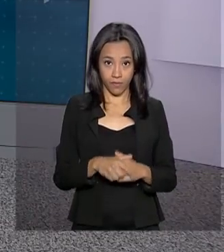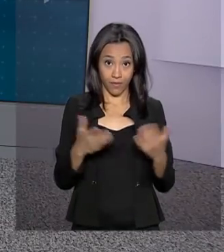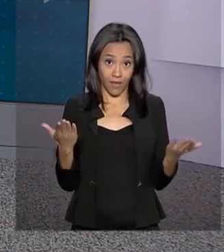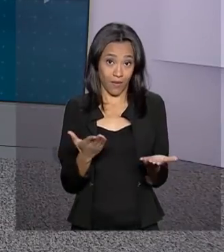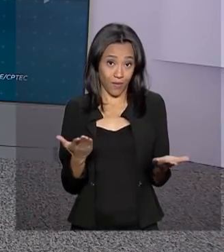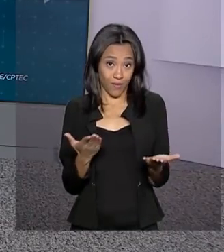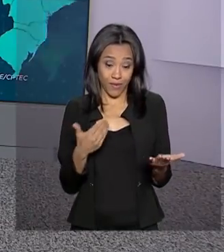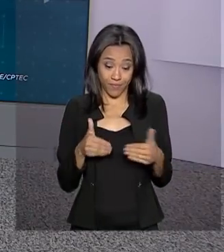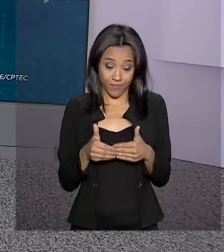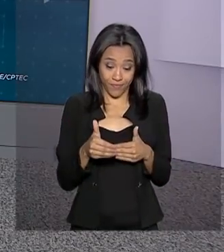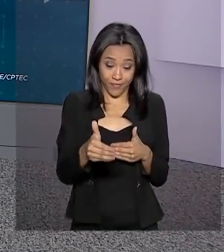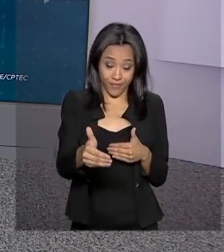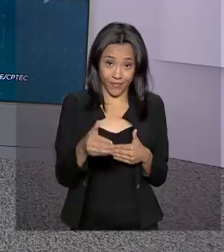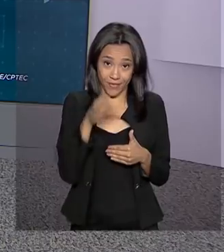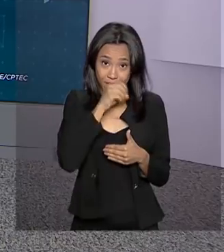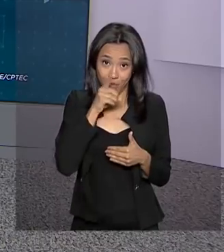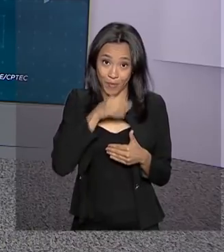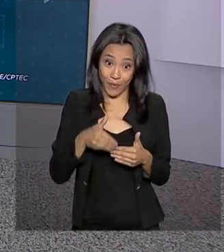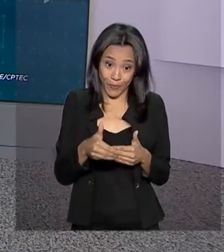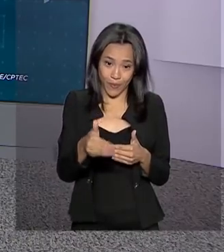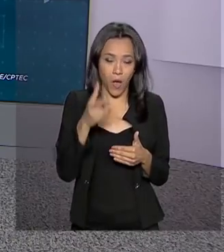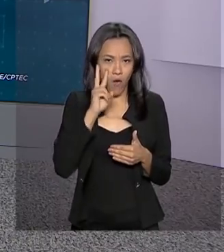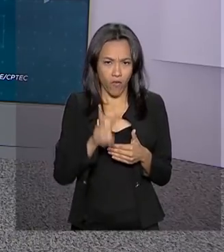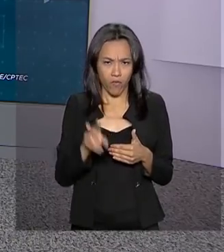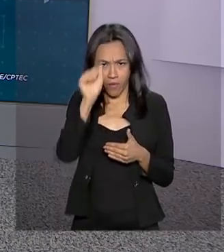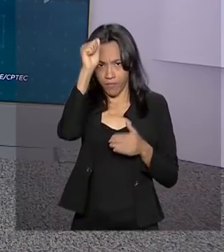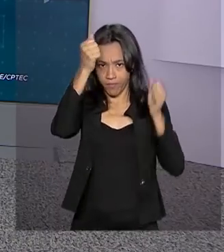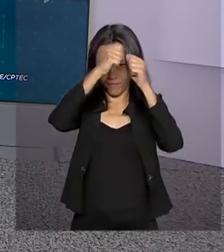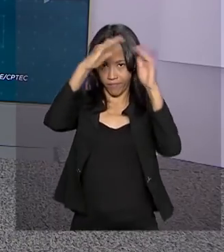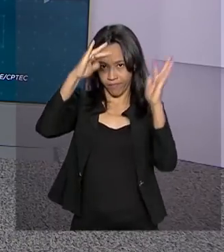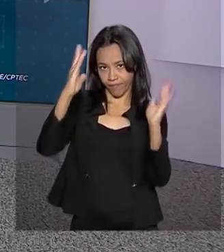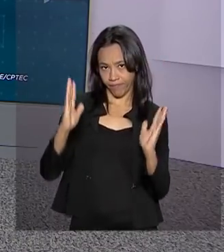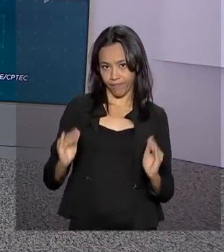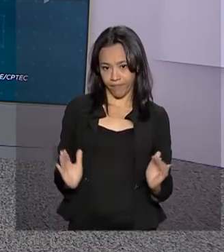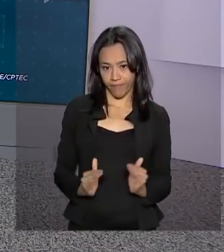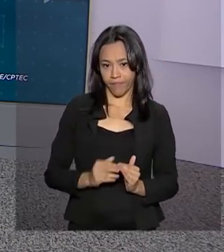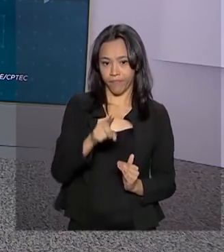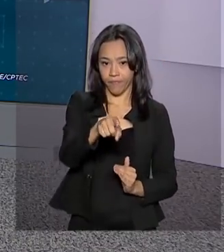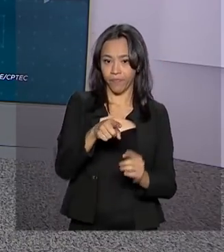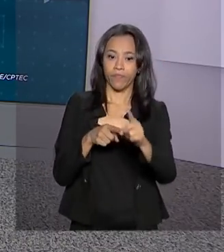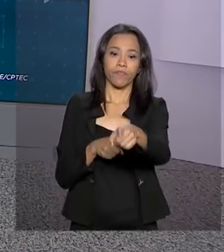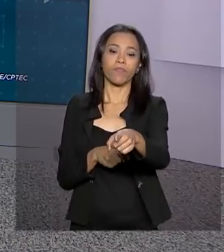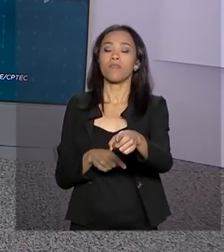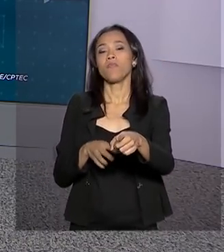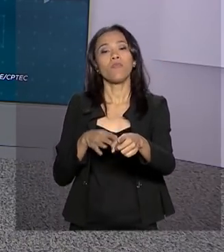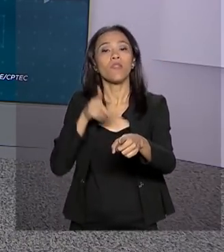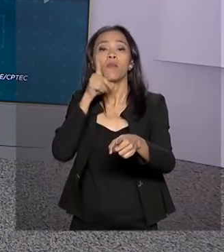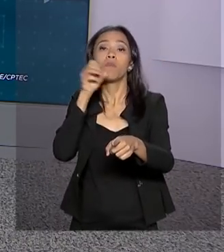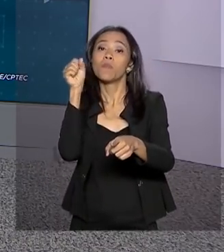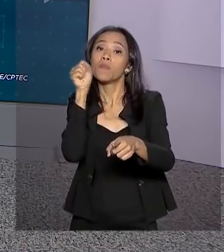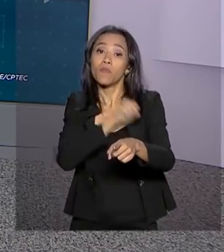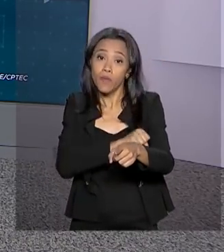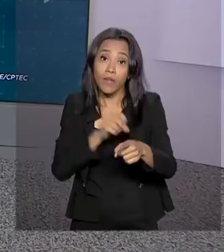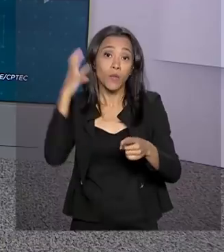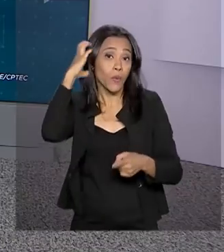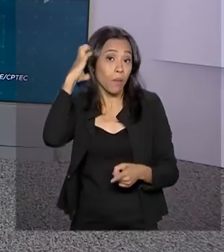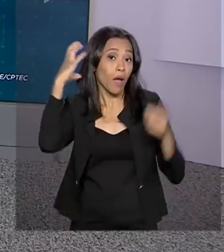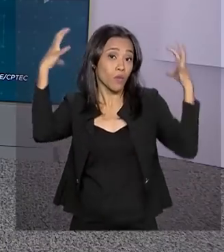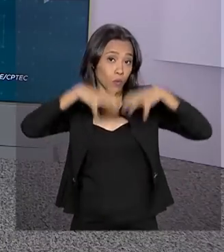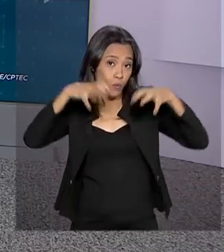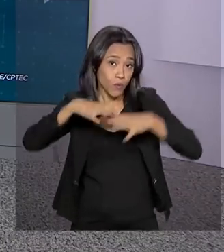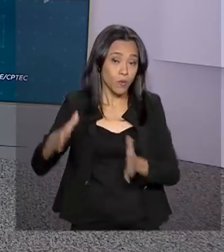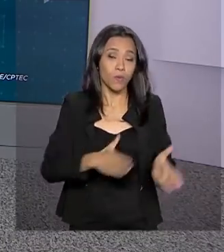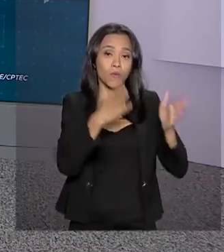Finalzinho de semana chegando, né? Vamos então ao mapa. Olha só, a gente tem Porto Velho e Cuiabá, nós temos pancadas de chuva. Em